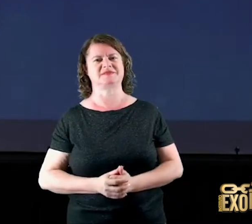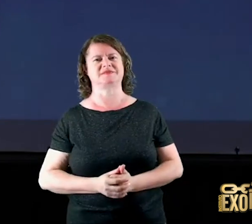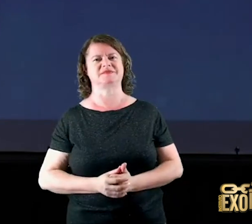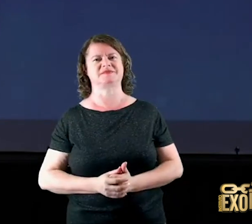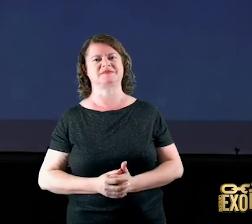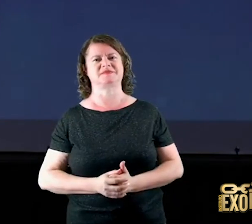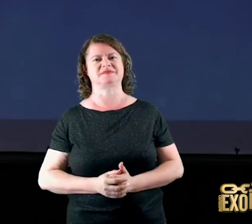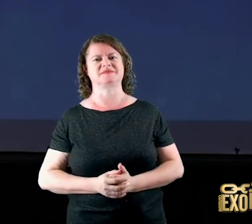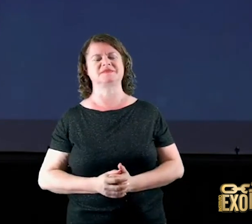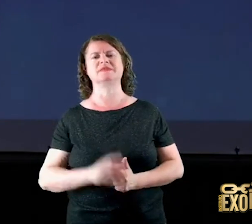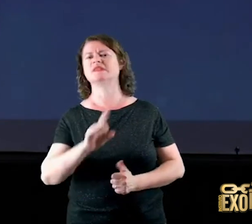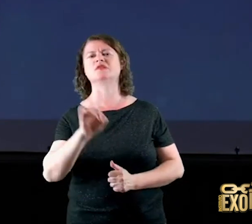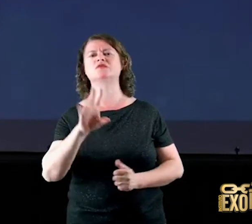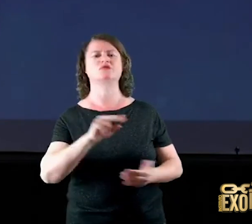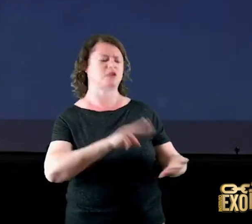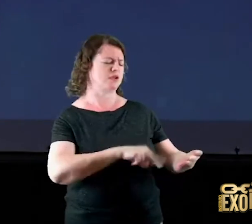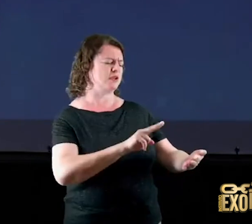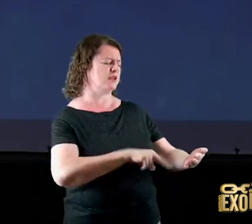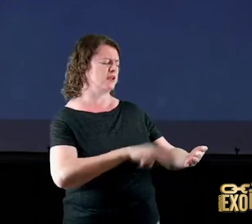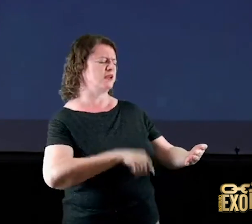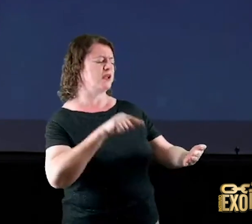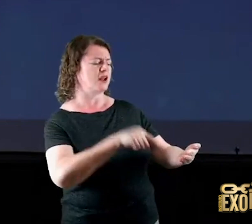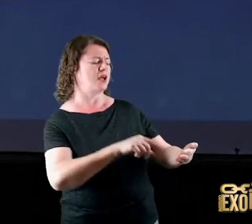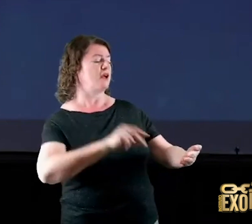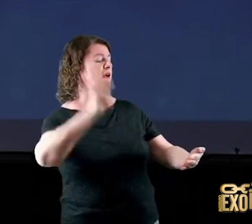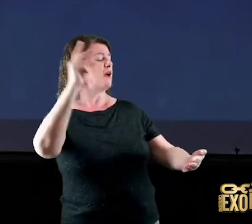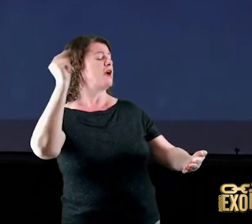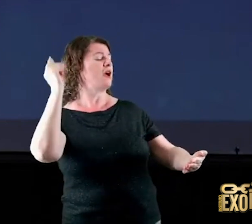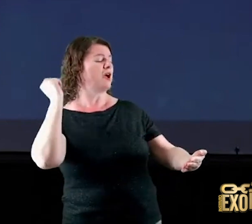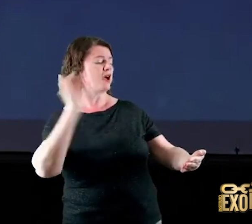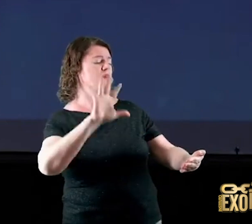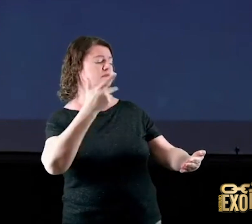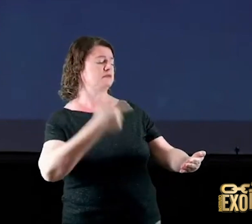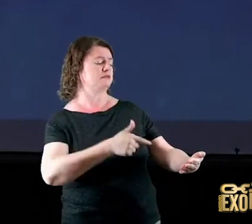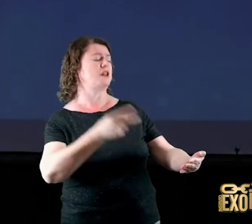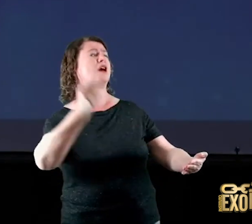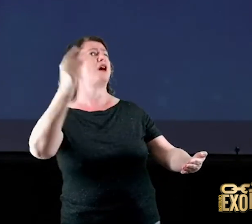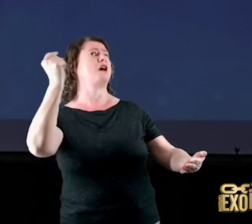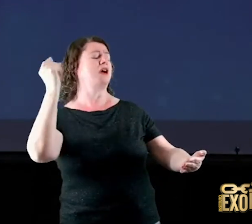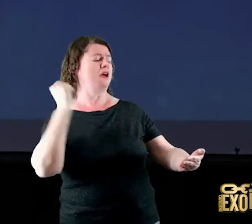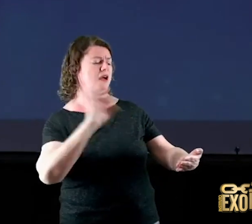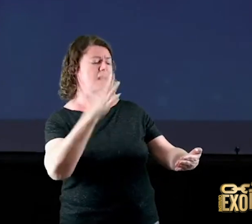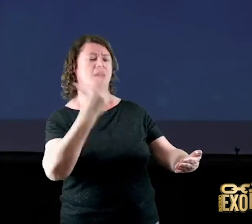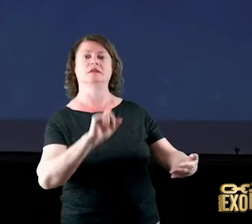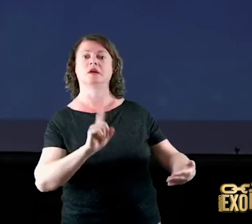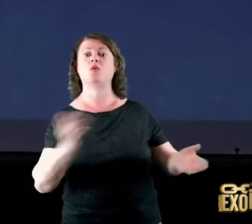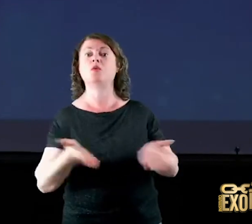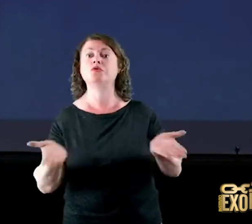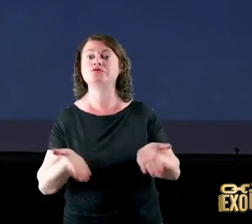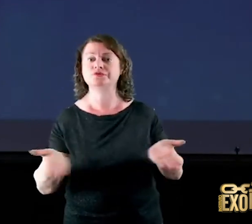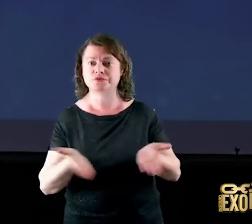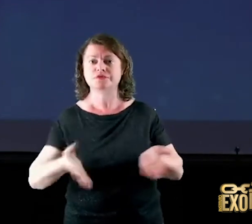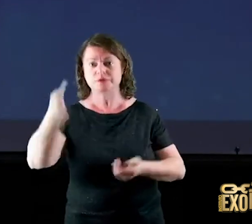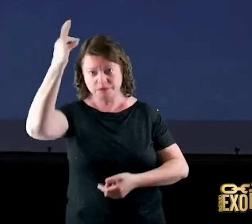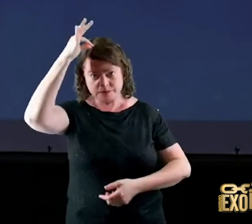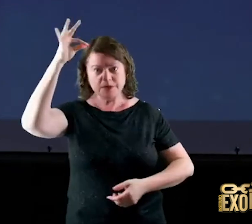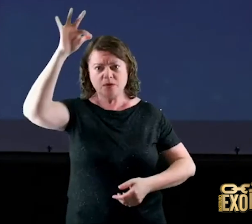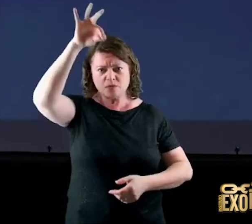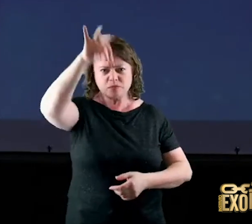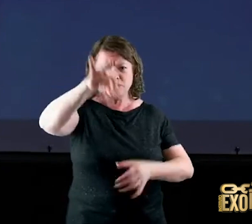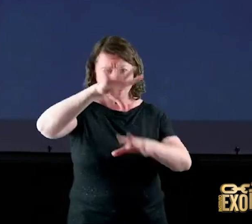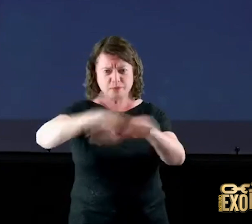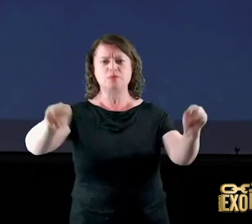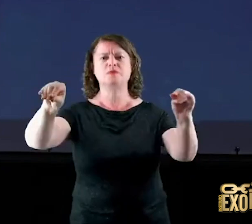daquilo que a gente lê nas escrituras mas daquilo que o Espírito Santo vai fazer eu quero motivar você